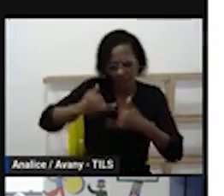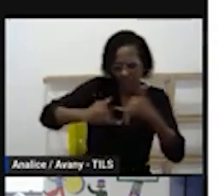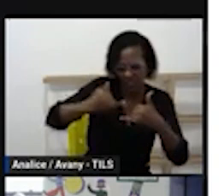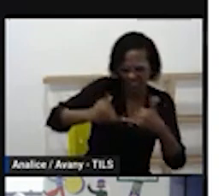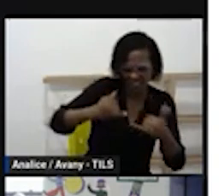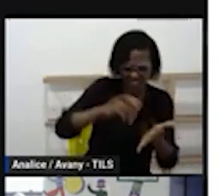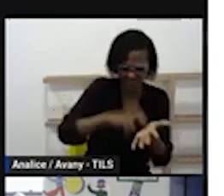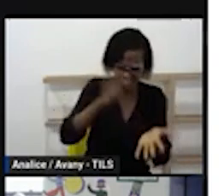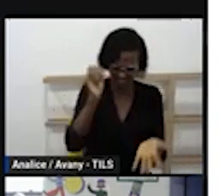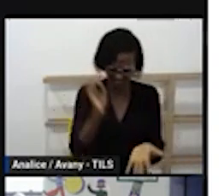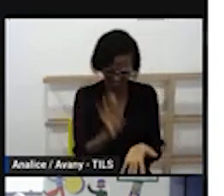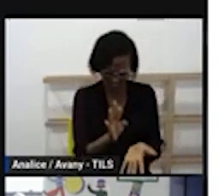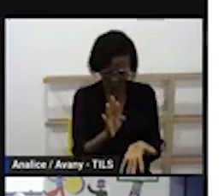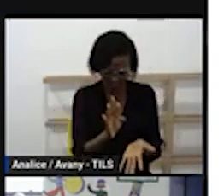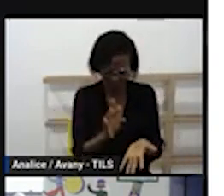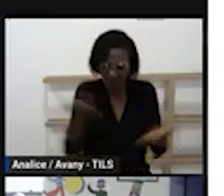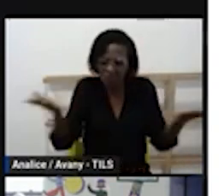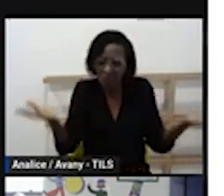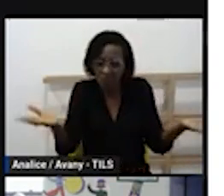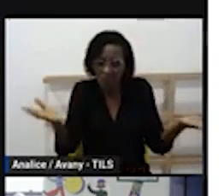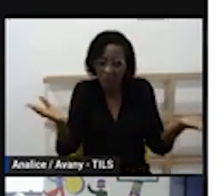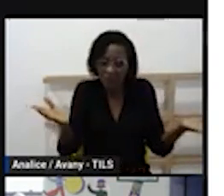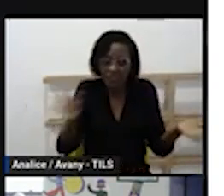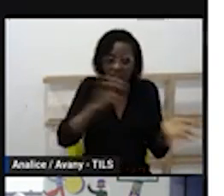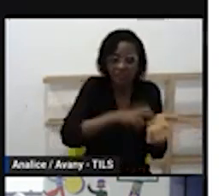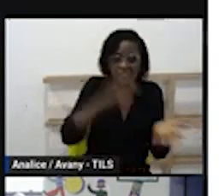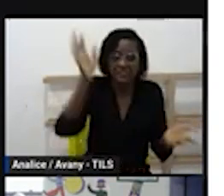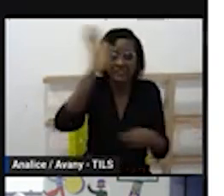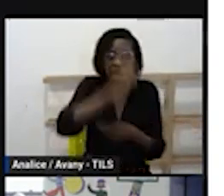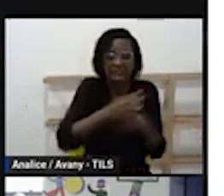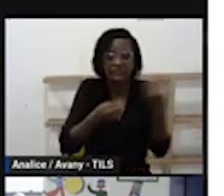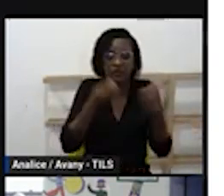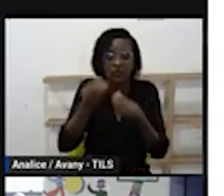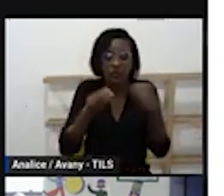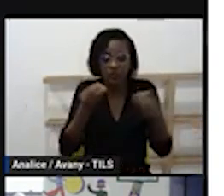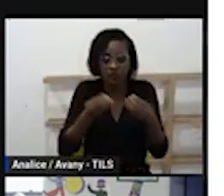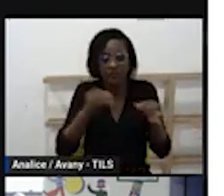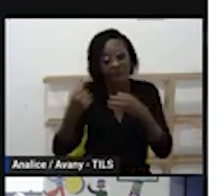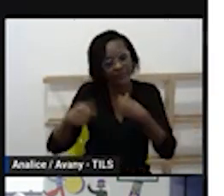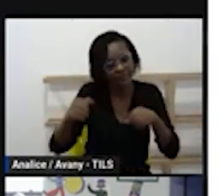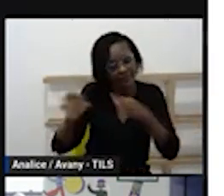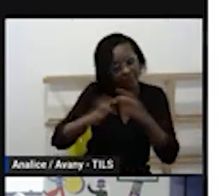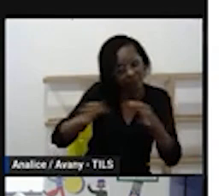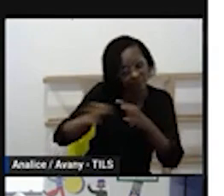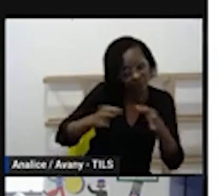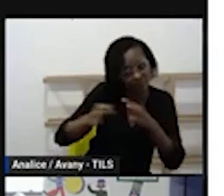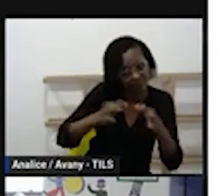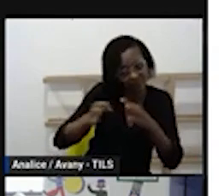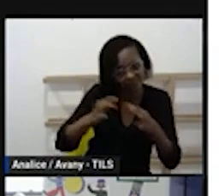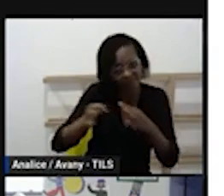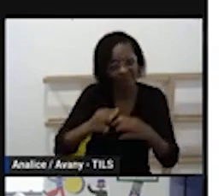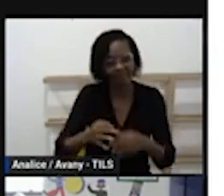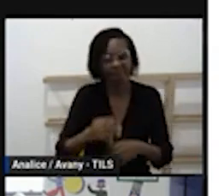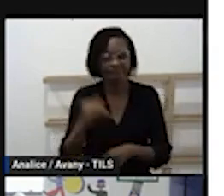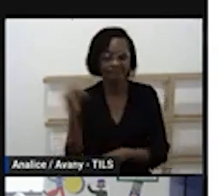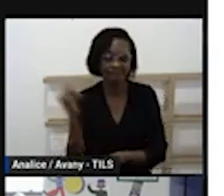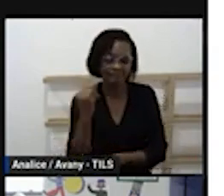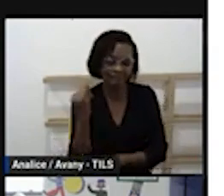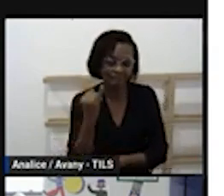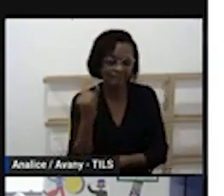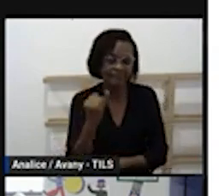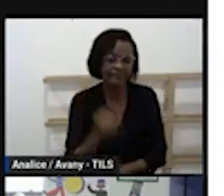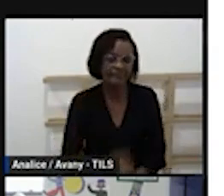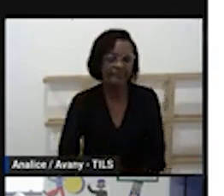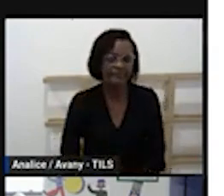de tarde não a criança está o dia inteiro na escola a criança precisa brincar os dois momentos então cada particularidade precisa ser atendida de